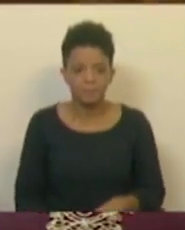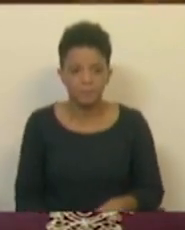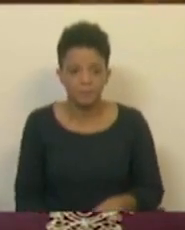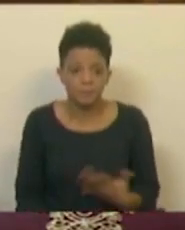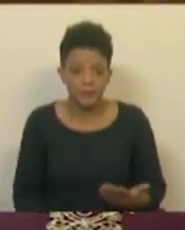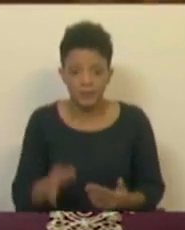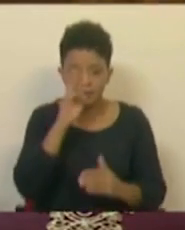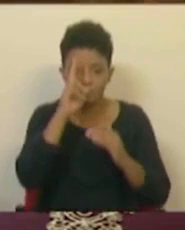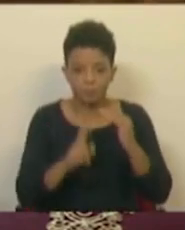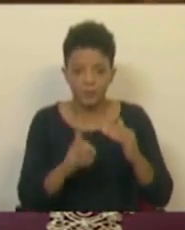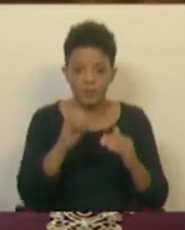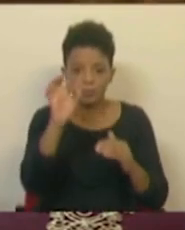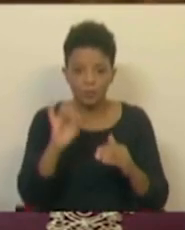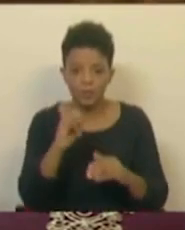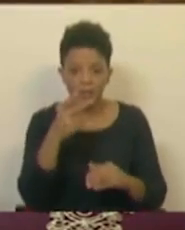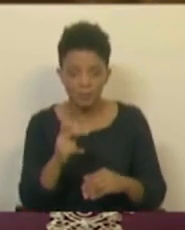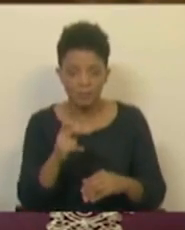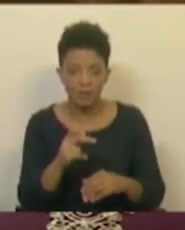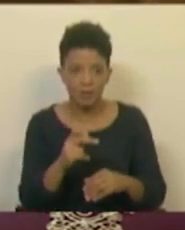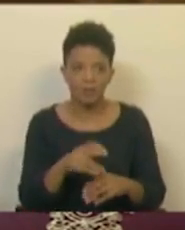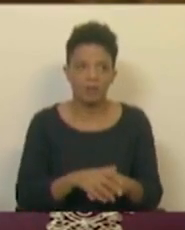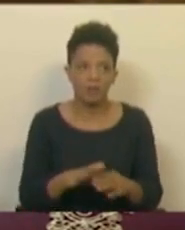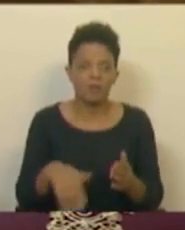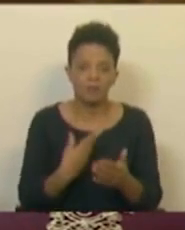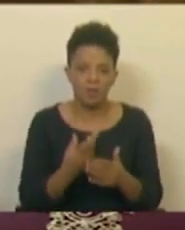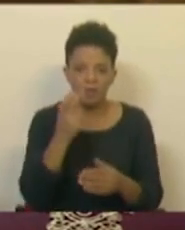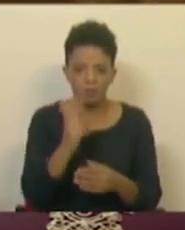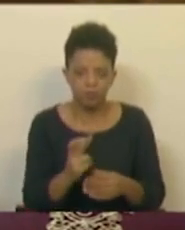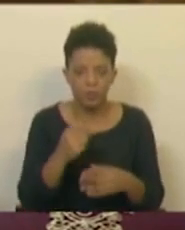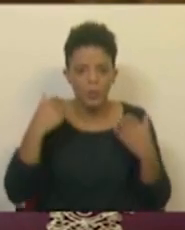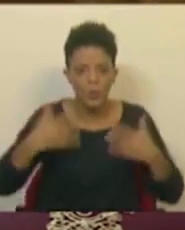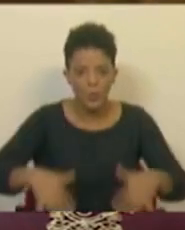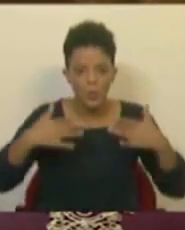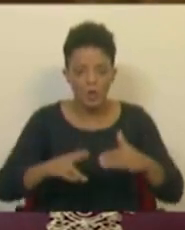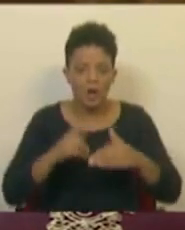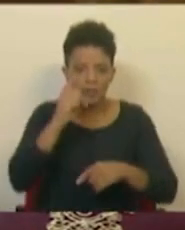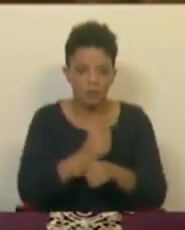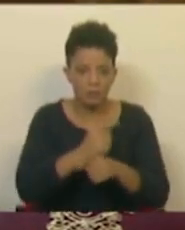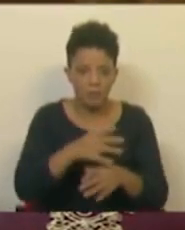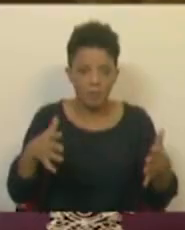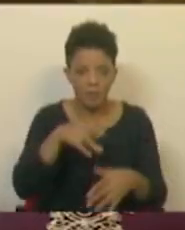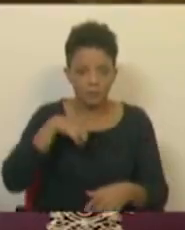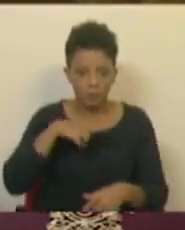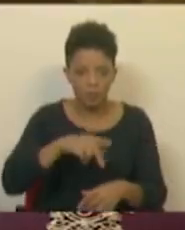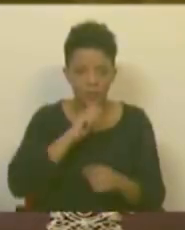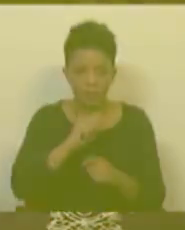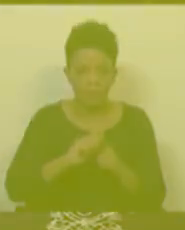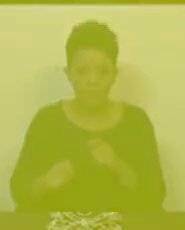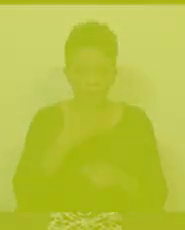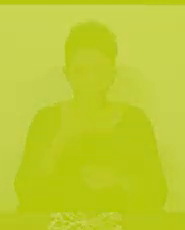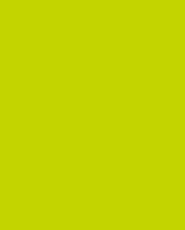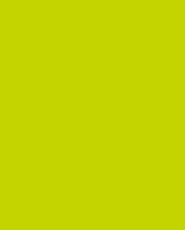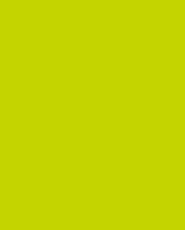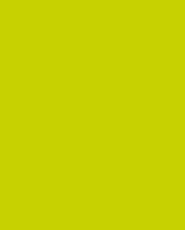se baixarmos 6% do IVA de 20%, ainda fica uma inflação demasiado alta para que a maior parte dos portugueses a possa pagar. Muito obrigado.